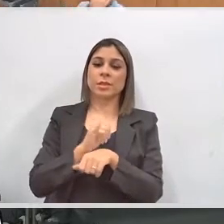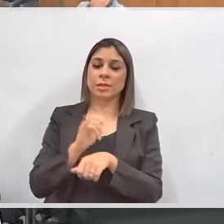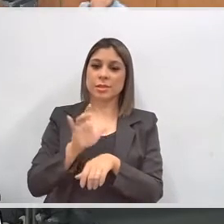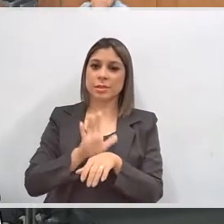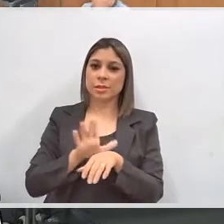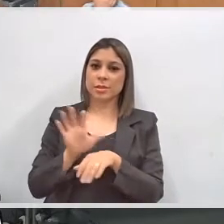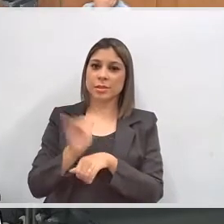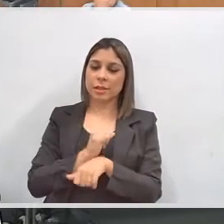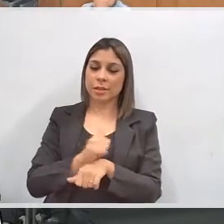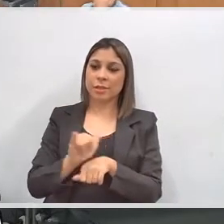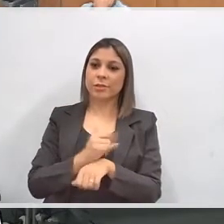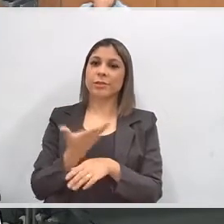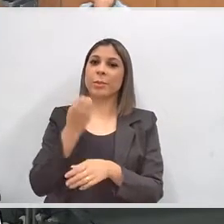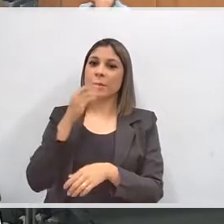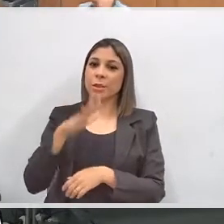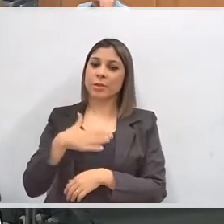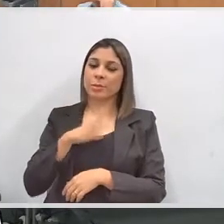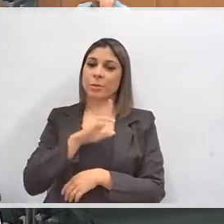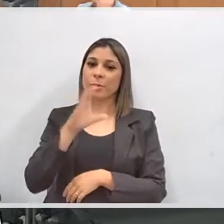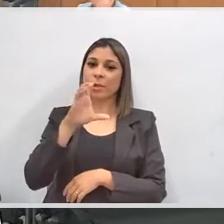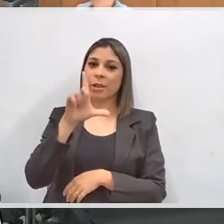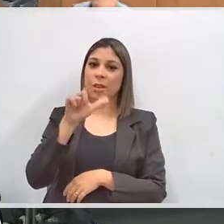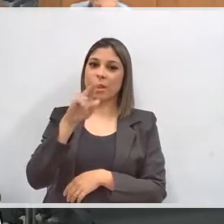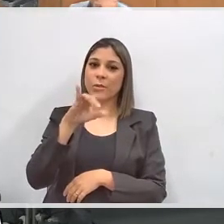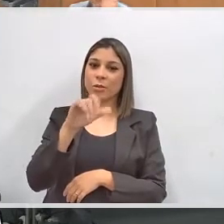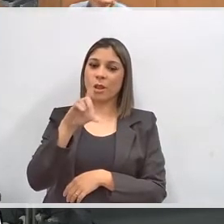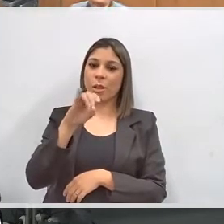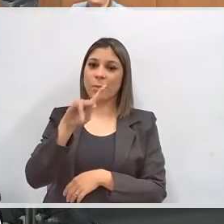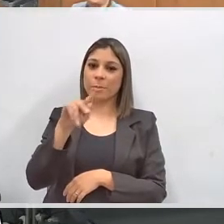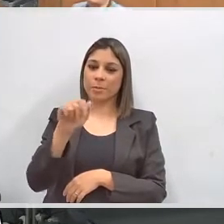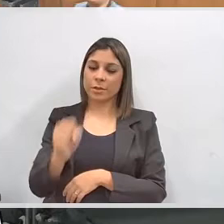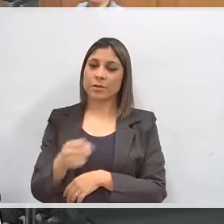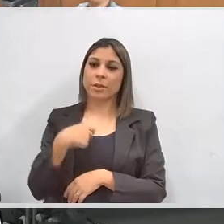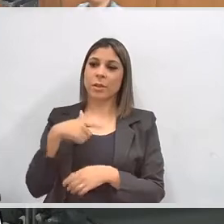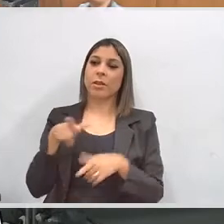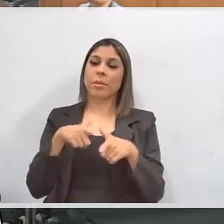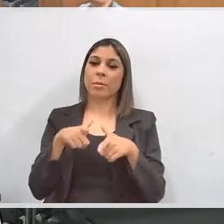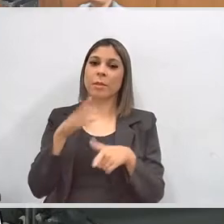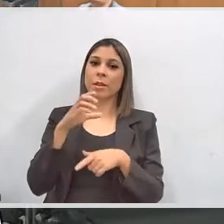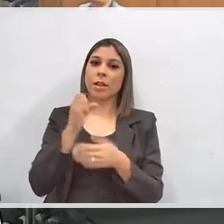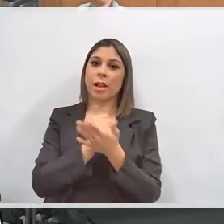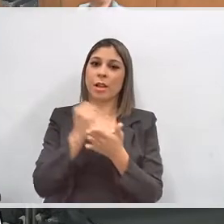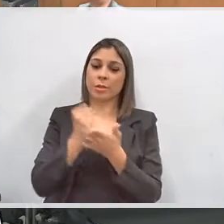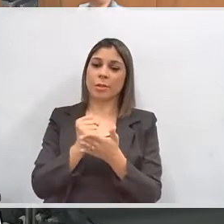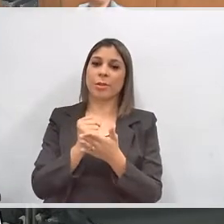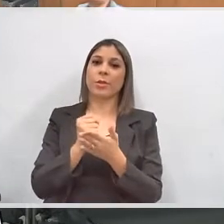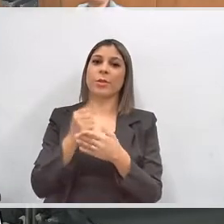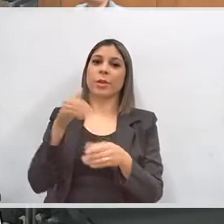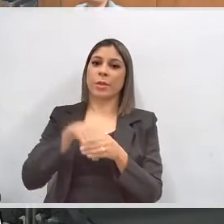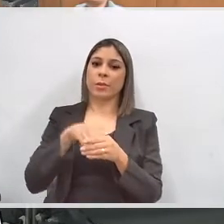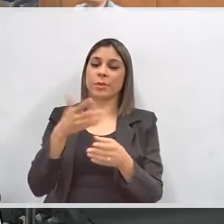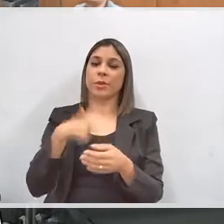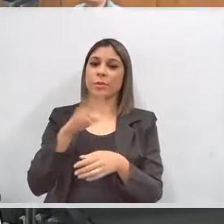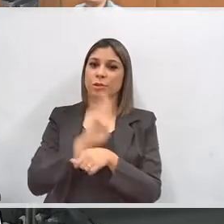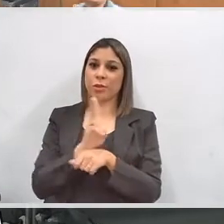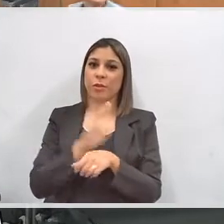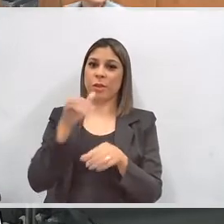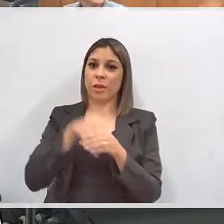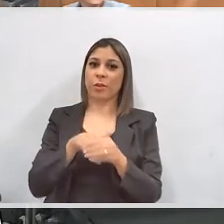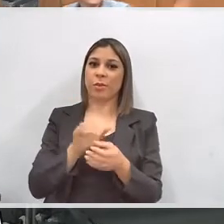Estratégica. Boa tarde, eu sou Cláudia Lopes, trabalho em cartório eleitoral, sou chefe do cartório.